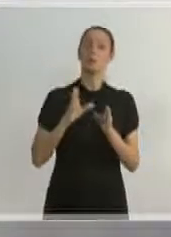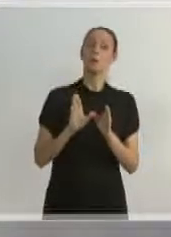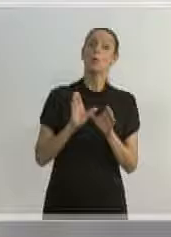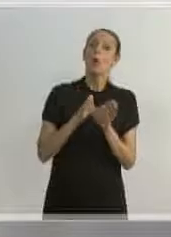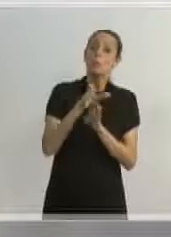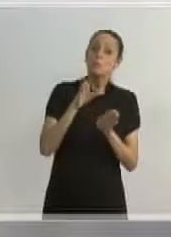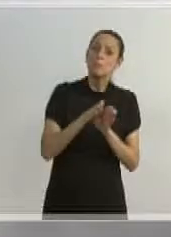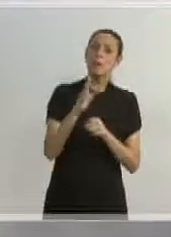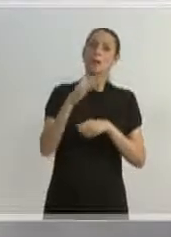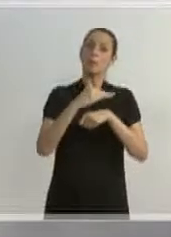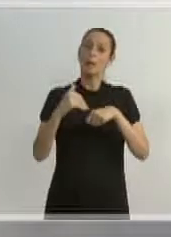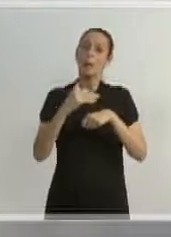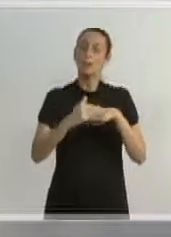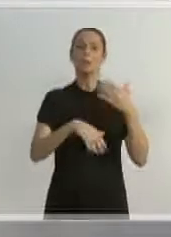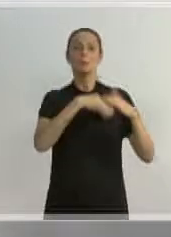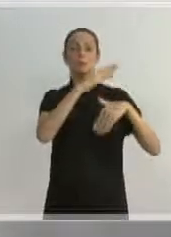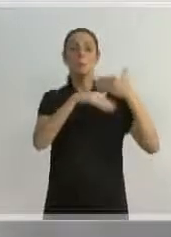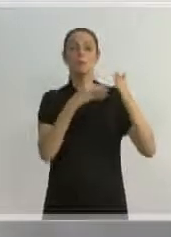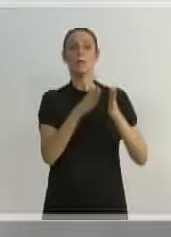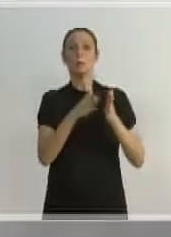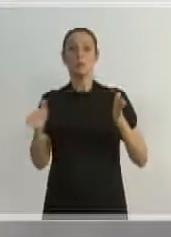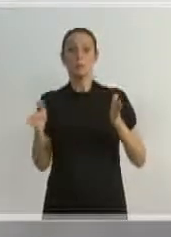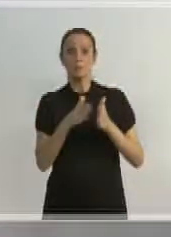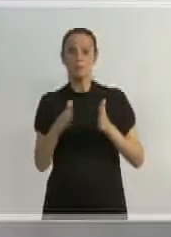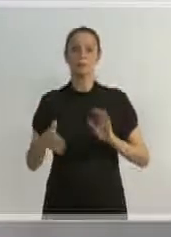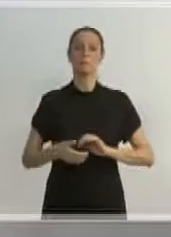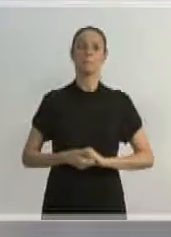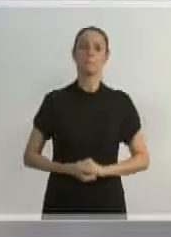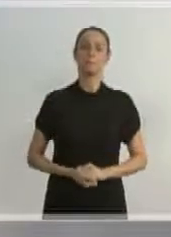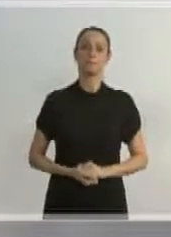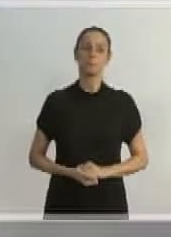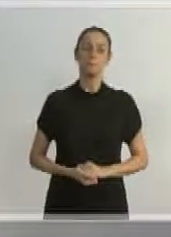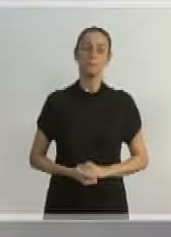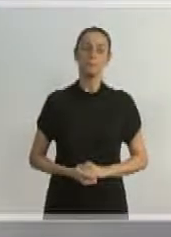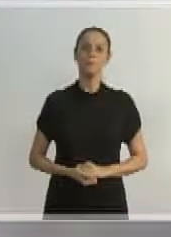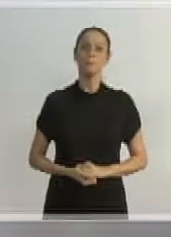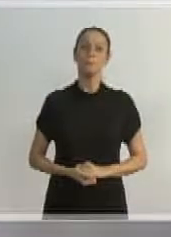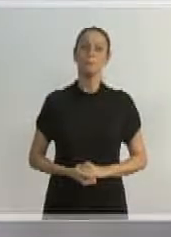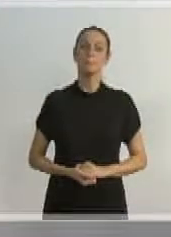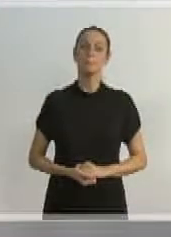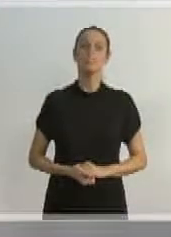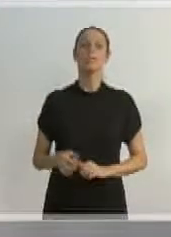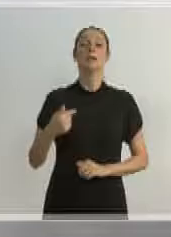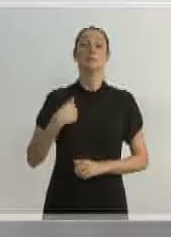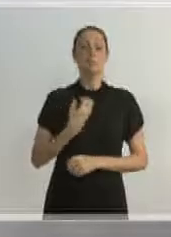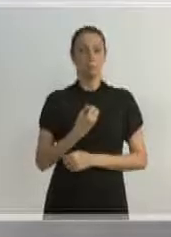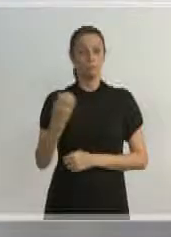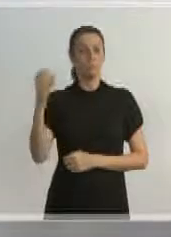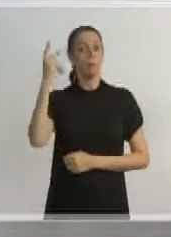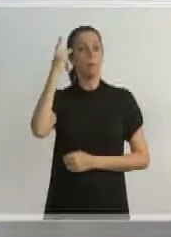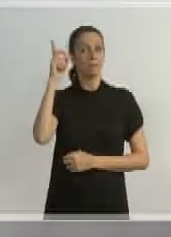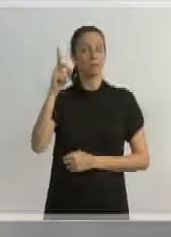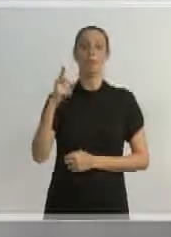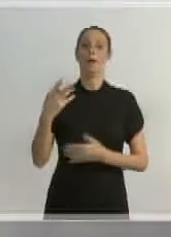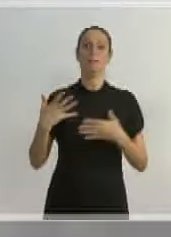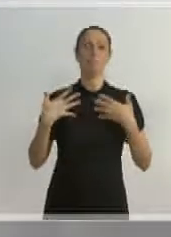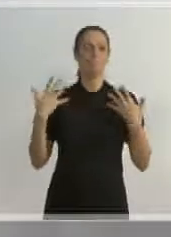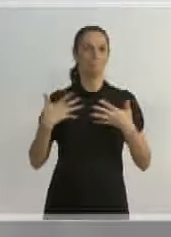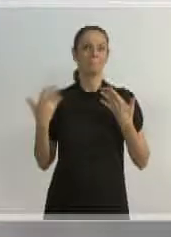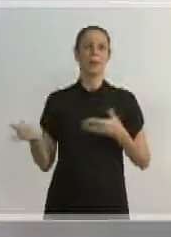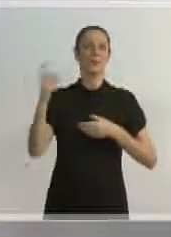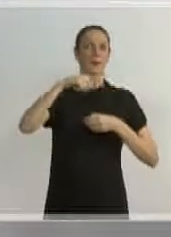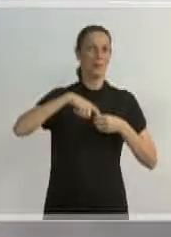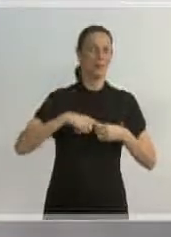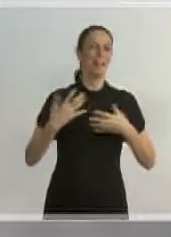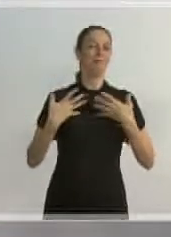carinho sempre aí no desenvolvimento do nosso mandato. Bem, eu voltei esse final de semana de uma viagem em São Paulo extremamente animado. Como eu havia